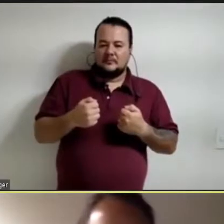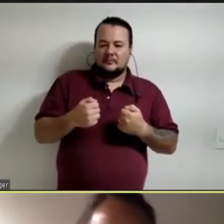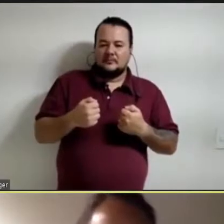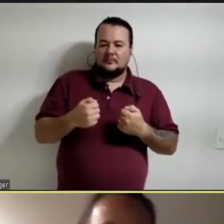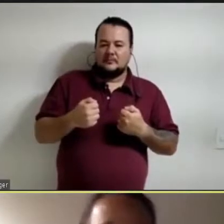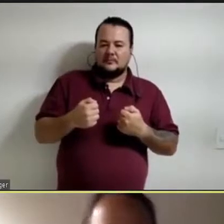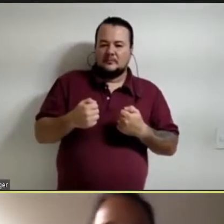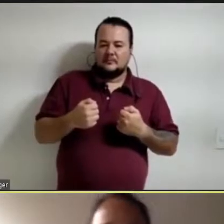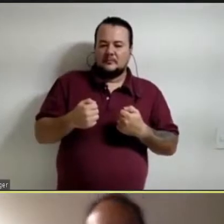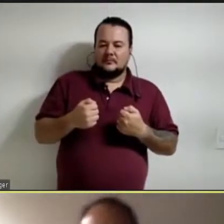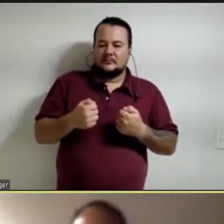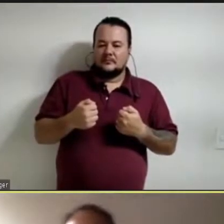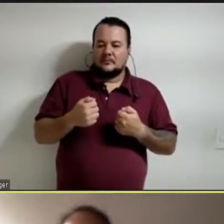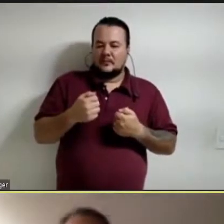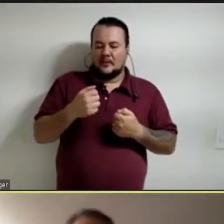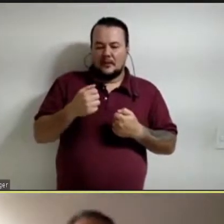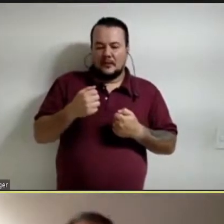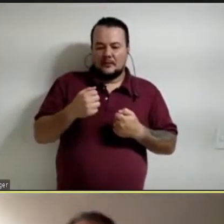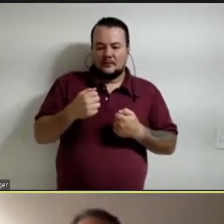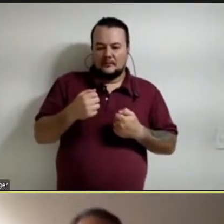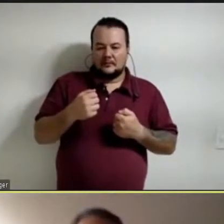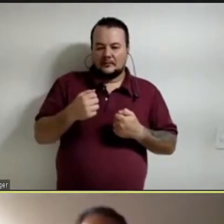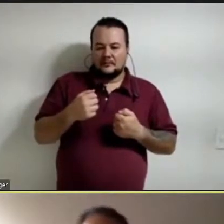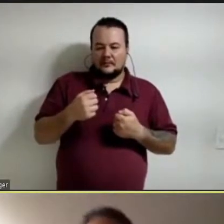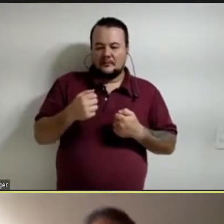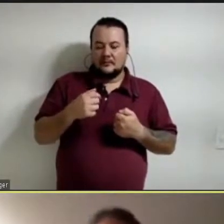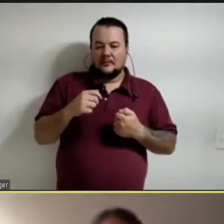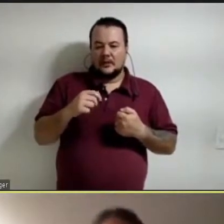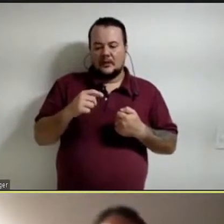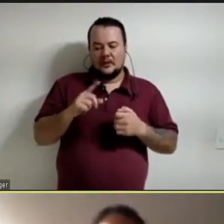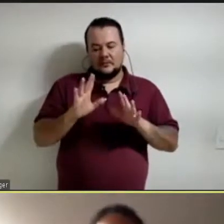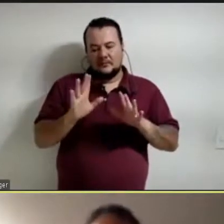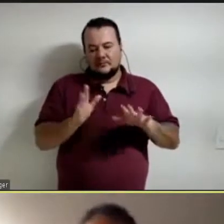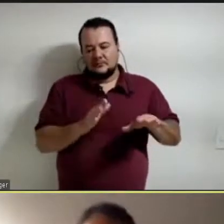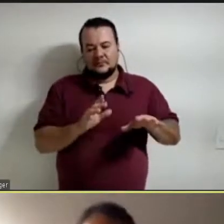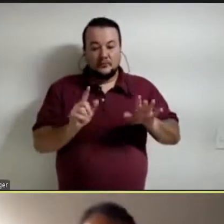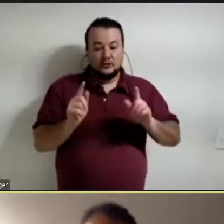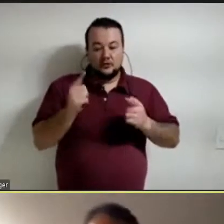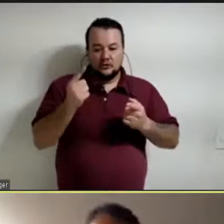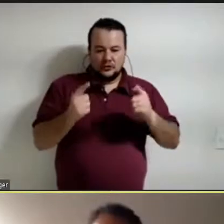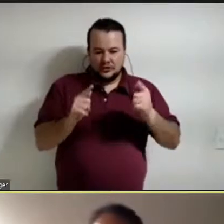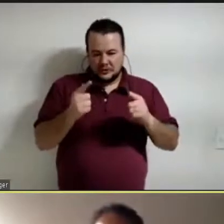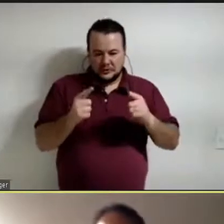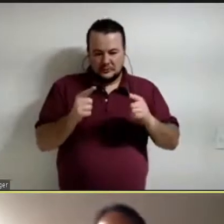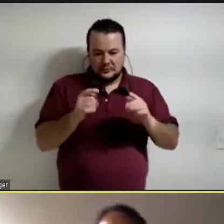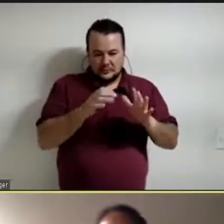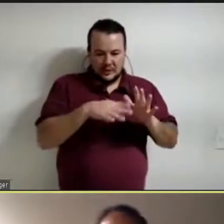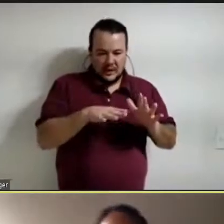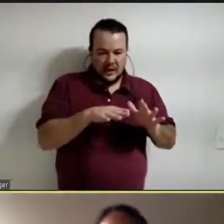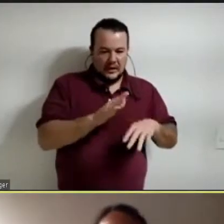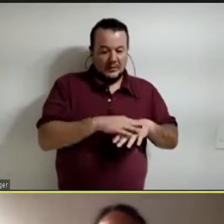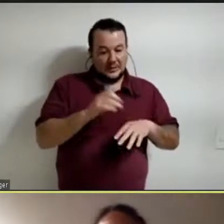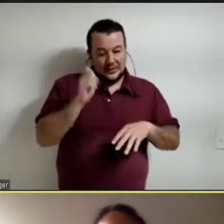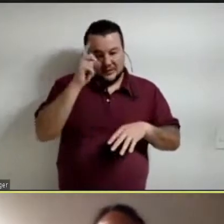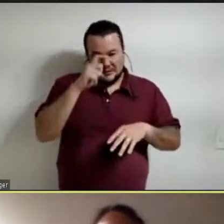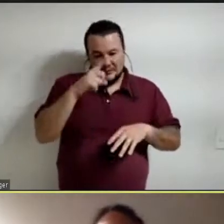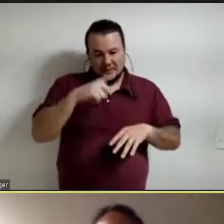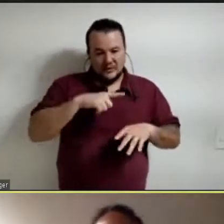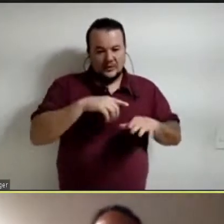Chile, a situação mais extrema, estamos em Chile, a cordillera e o mar, o fim do mundo, e não queremos